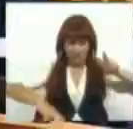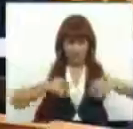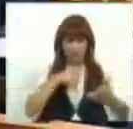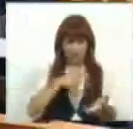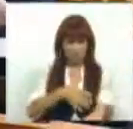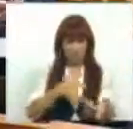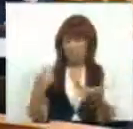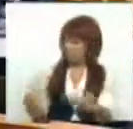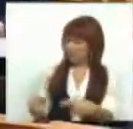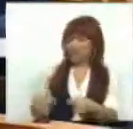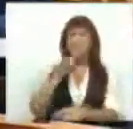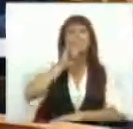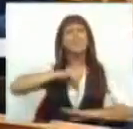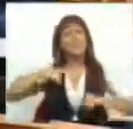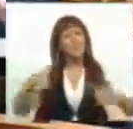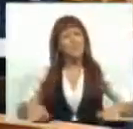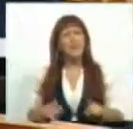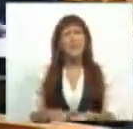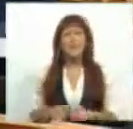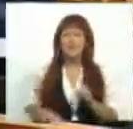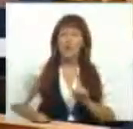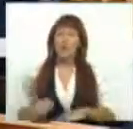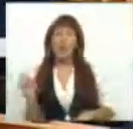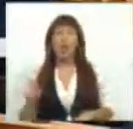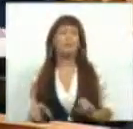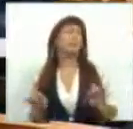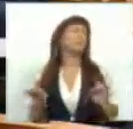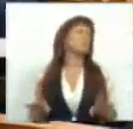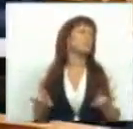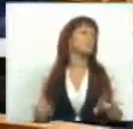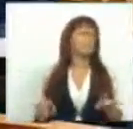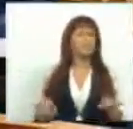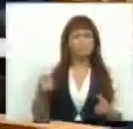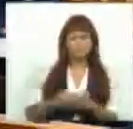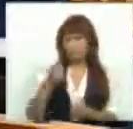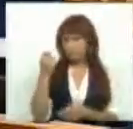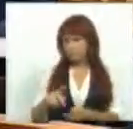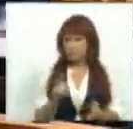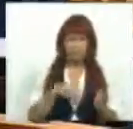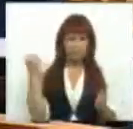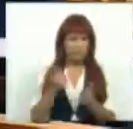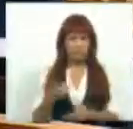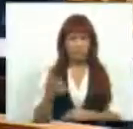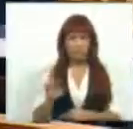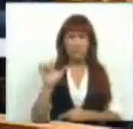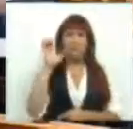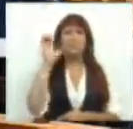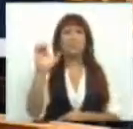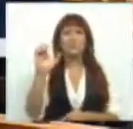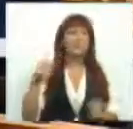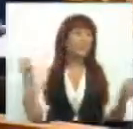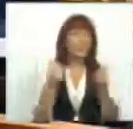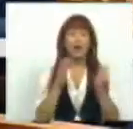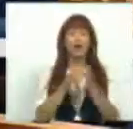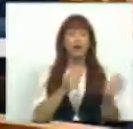faz, têm aqui a possibilidade de fugir, de evitar o pagamento efetivo da taxa de IRC a que